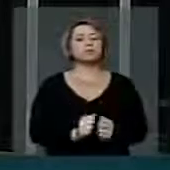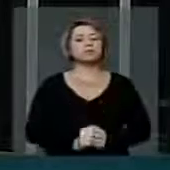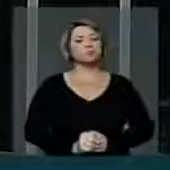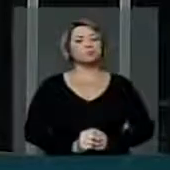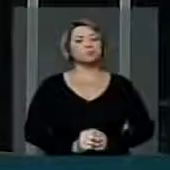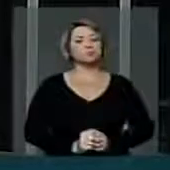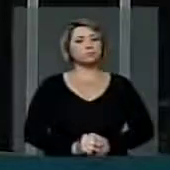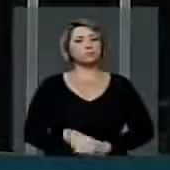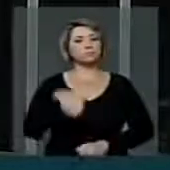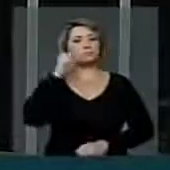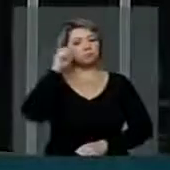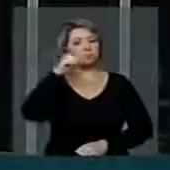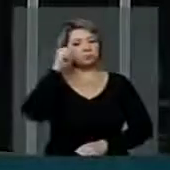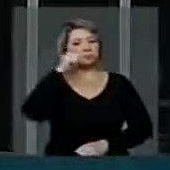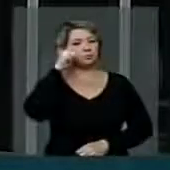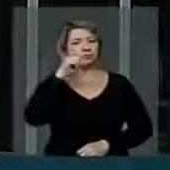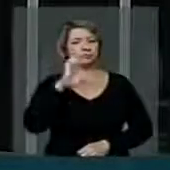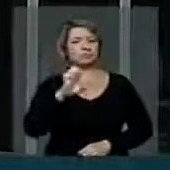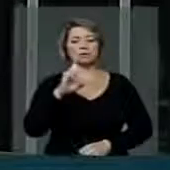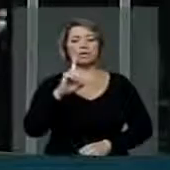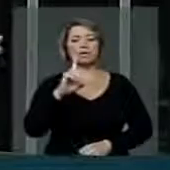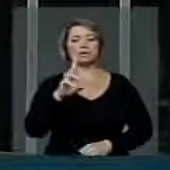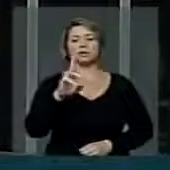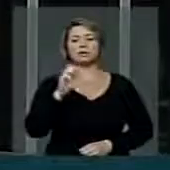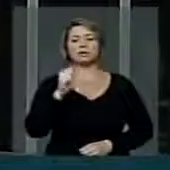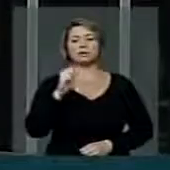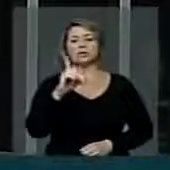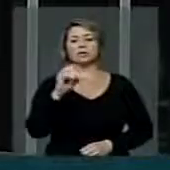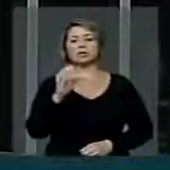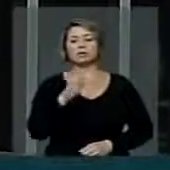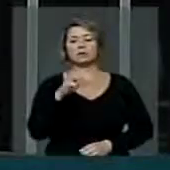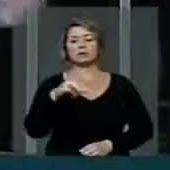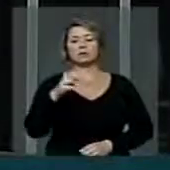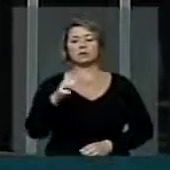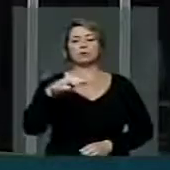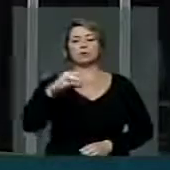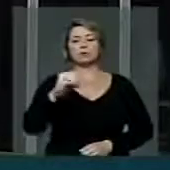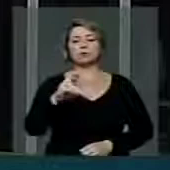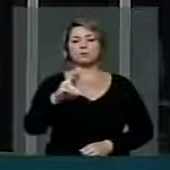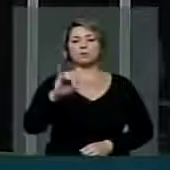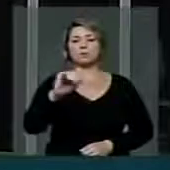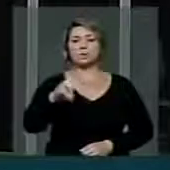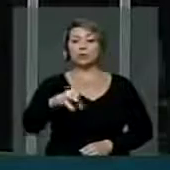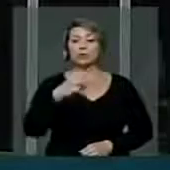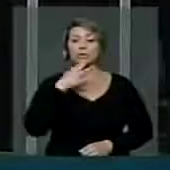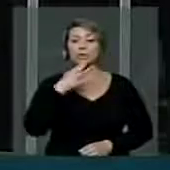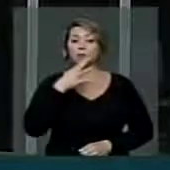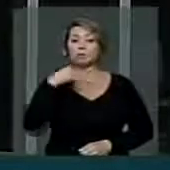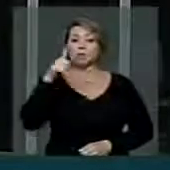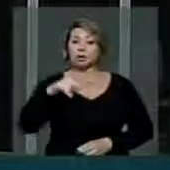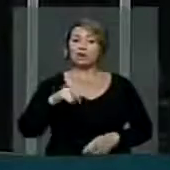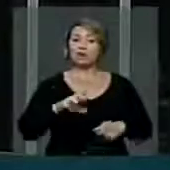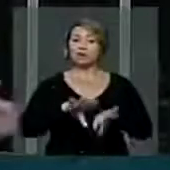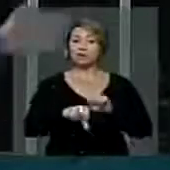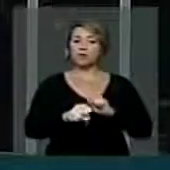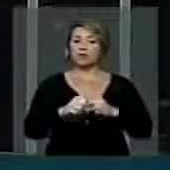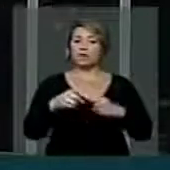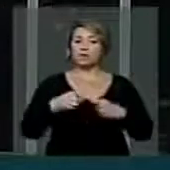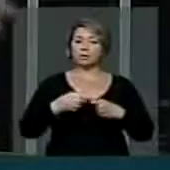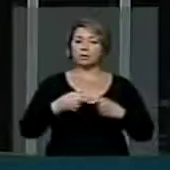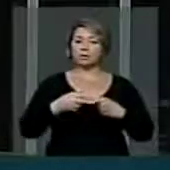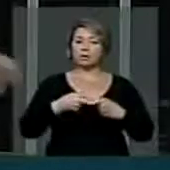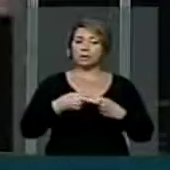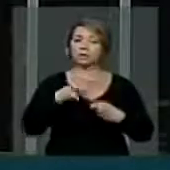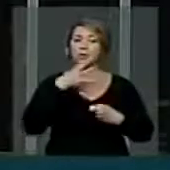o senador Eduardo Amorim, que é médico conhecedor e que após esse entendimento feito com